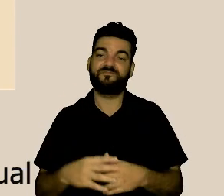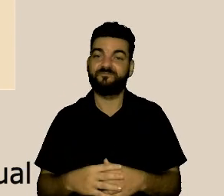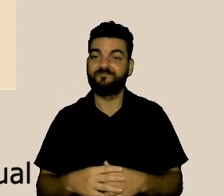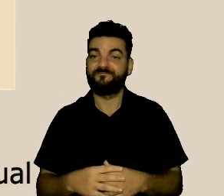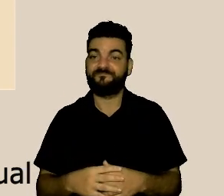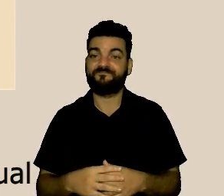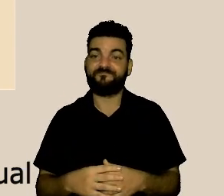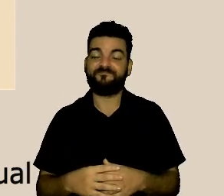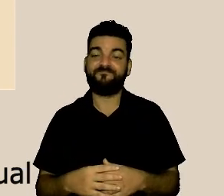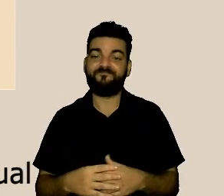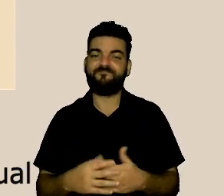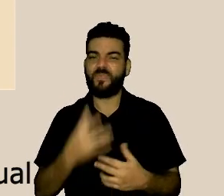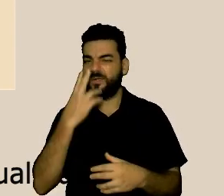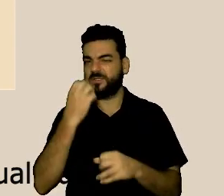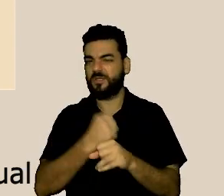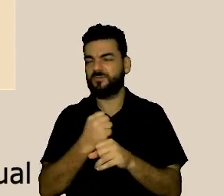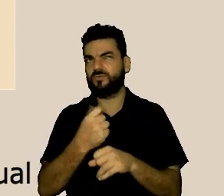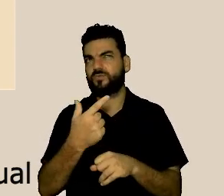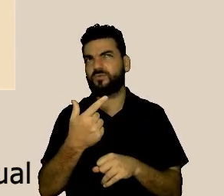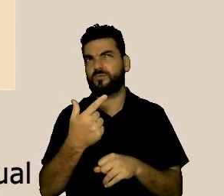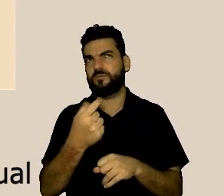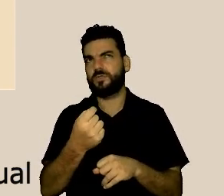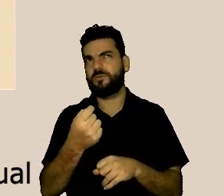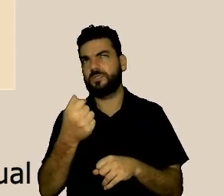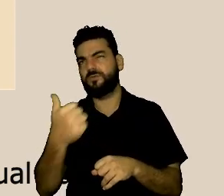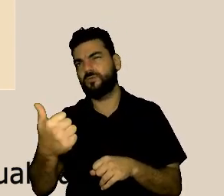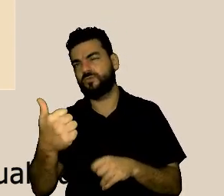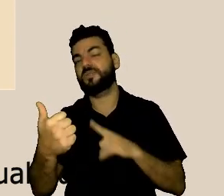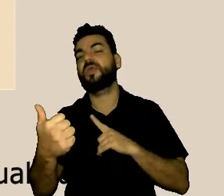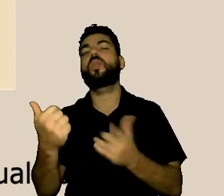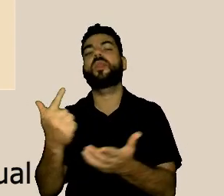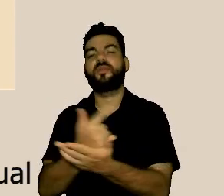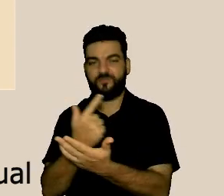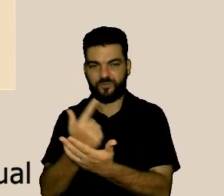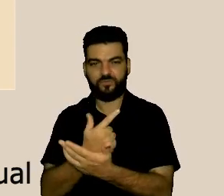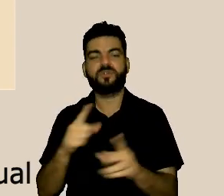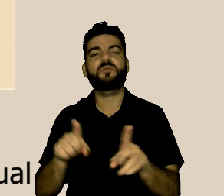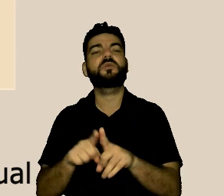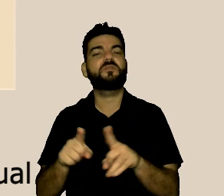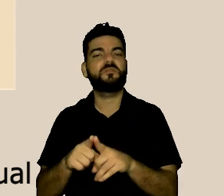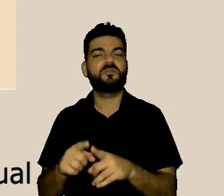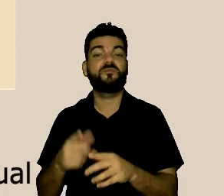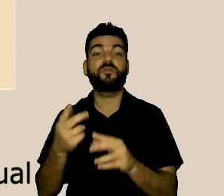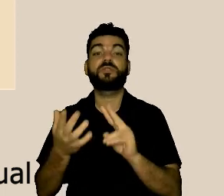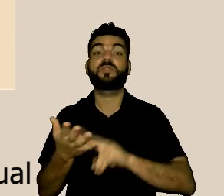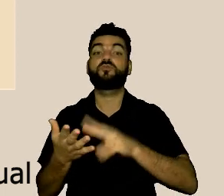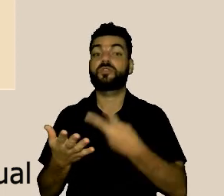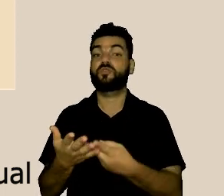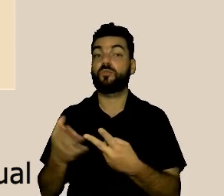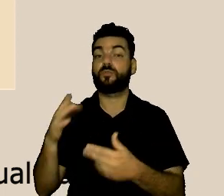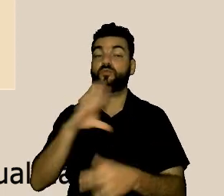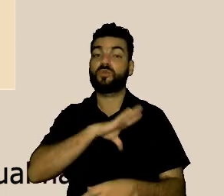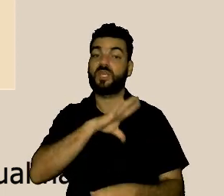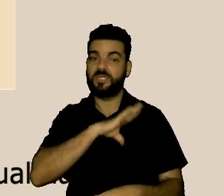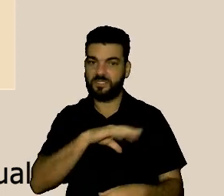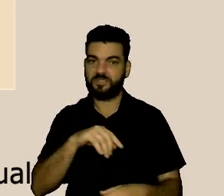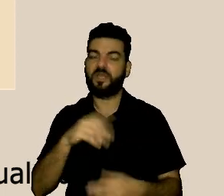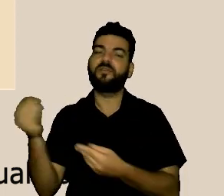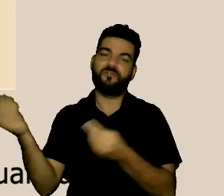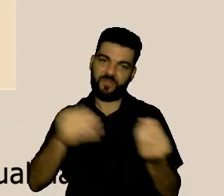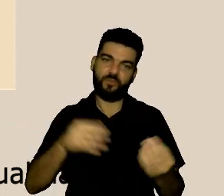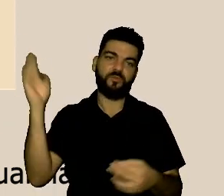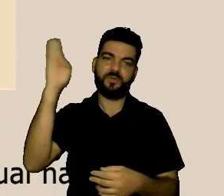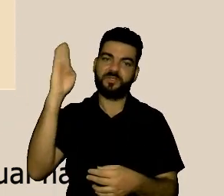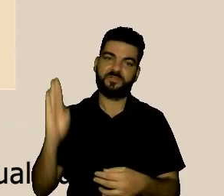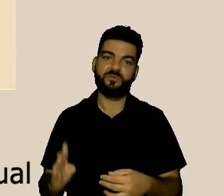gente, em 2001, tem a publicação de um livro que foi traduzido para o Brasil, que é de